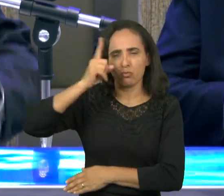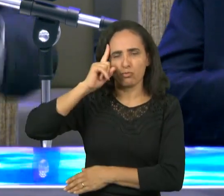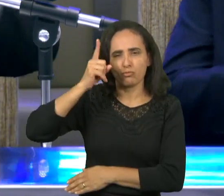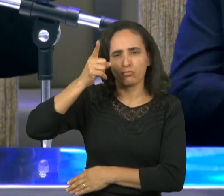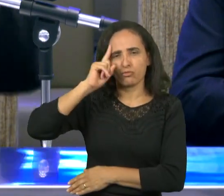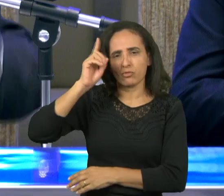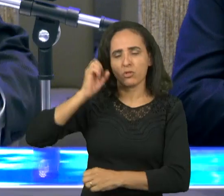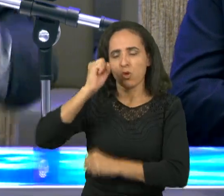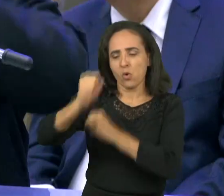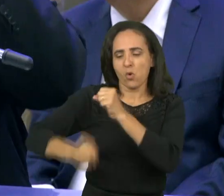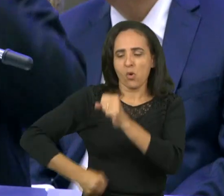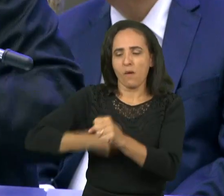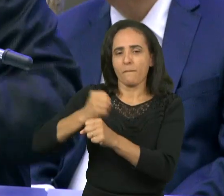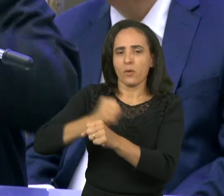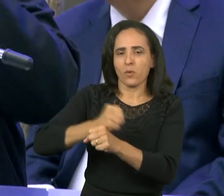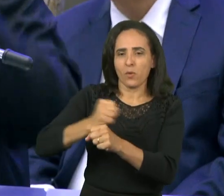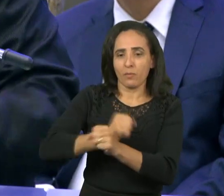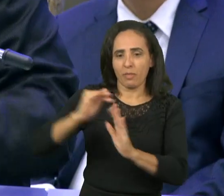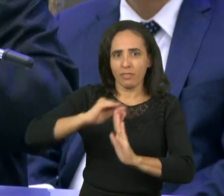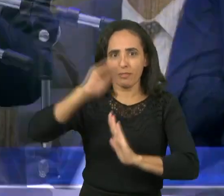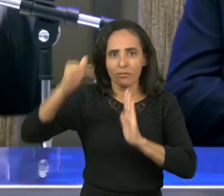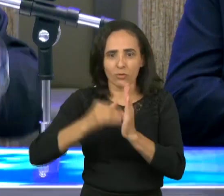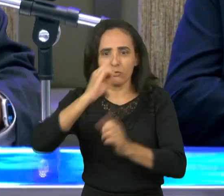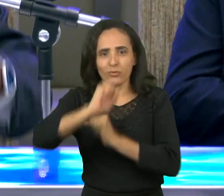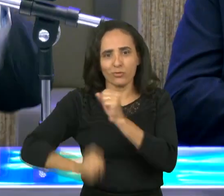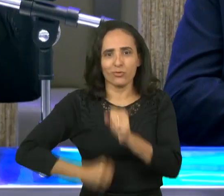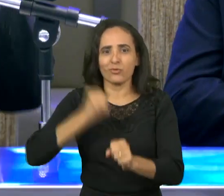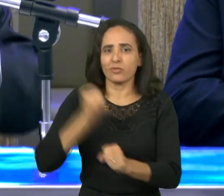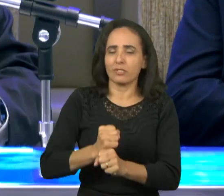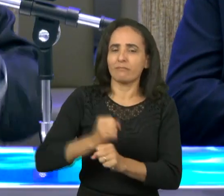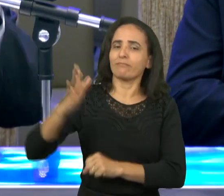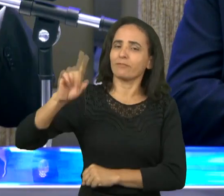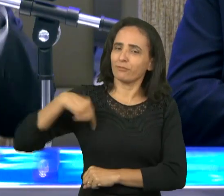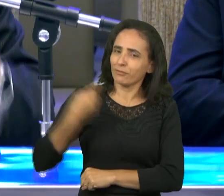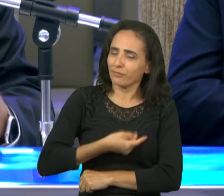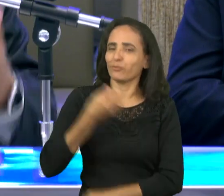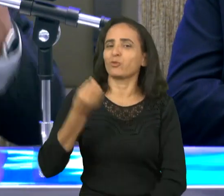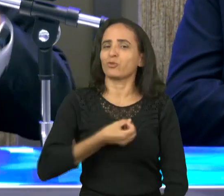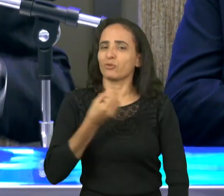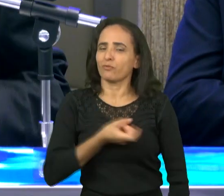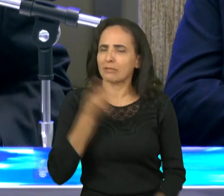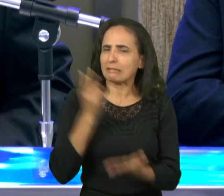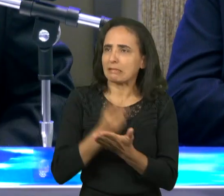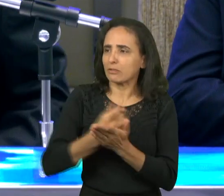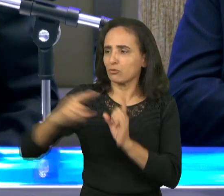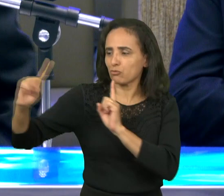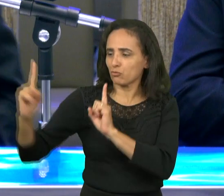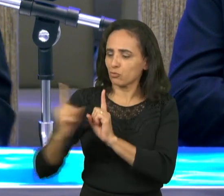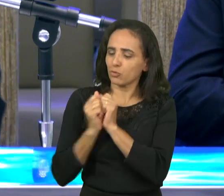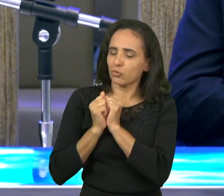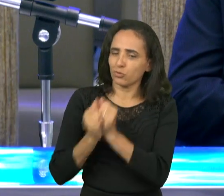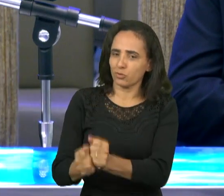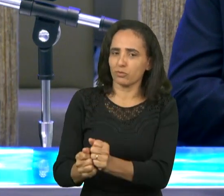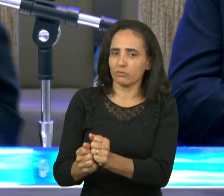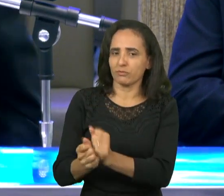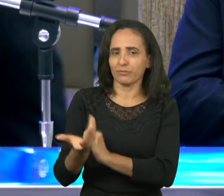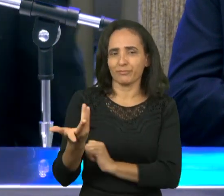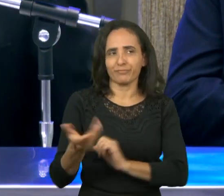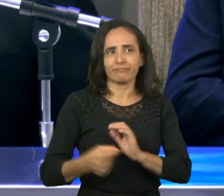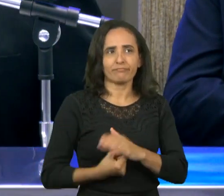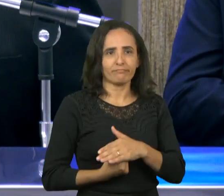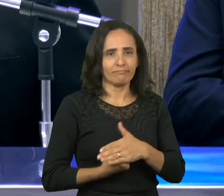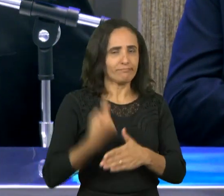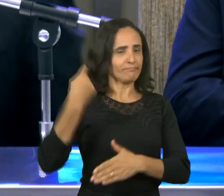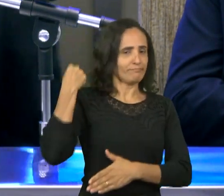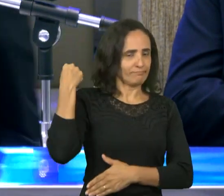todos os anos da nossa vida como Enoque andou com Deus eu tive um